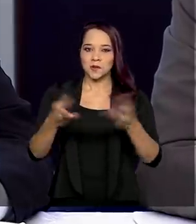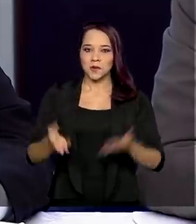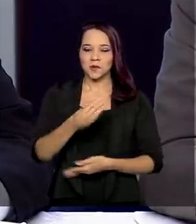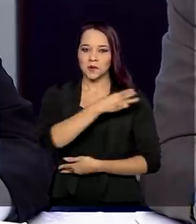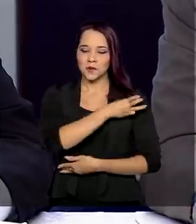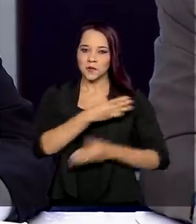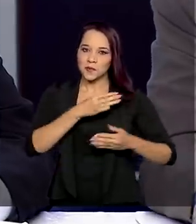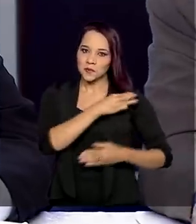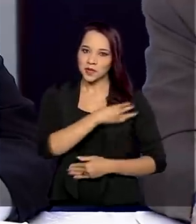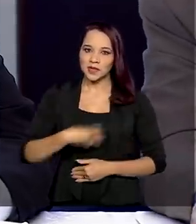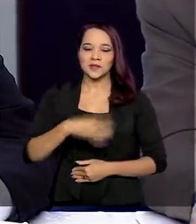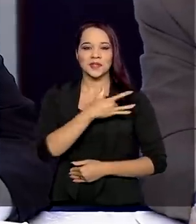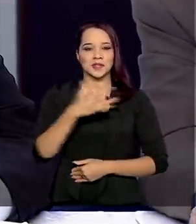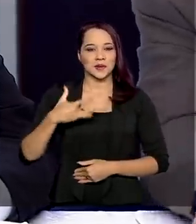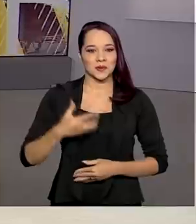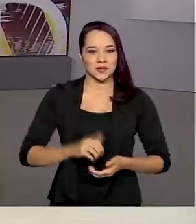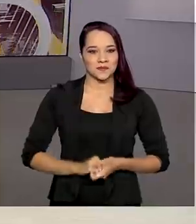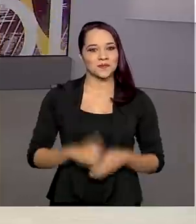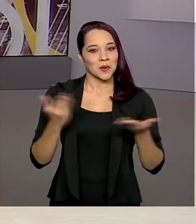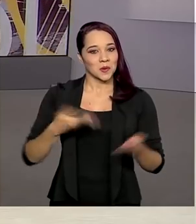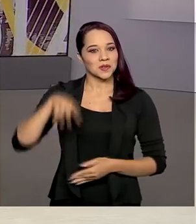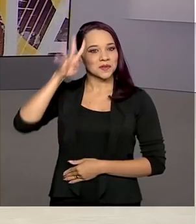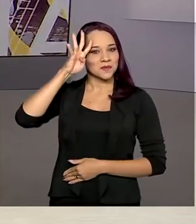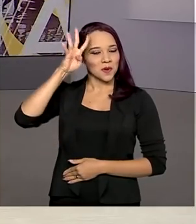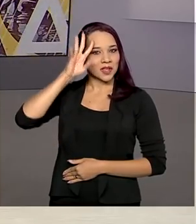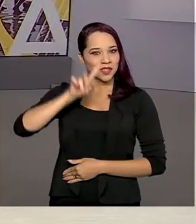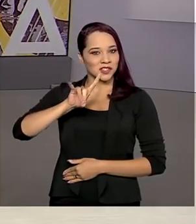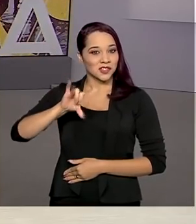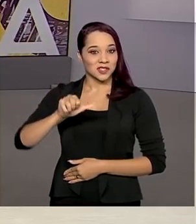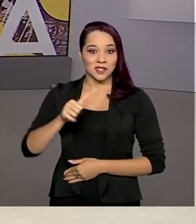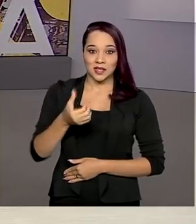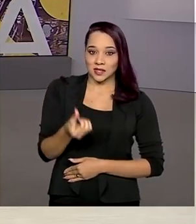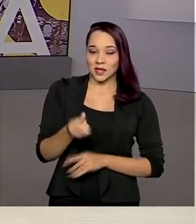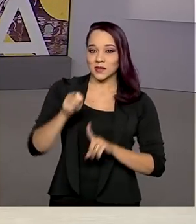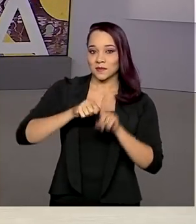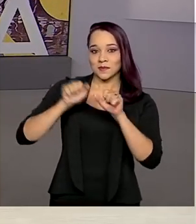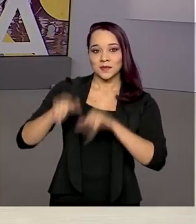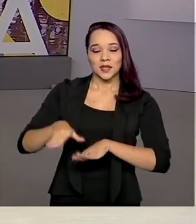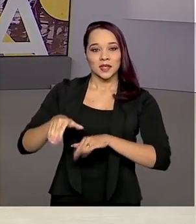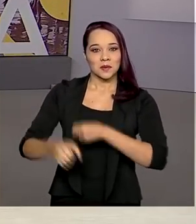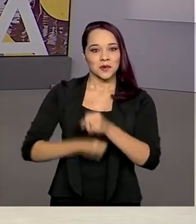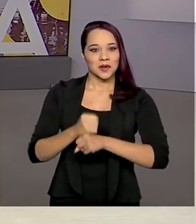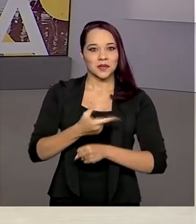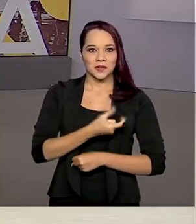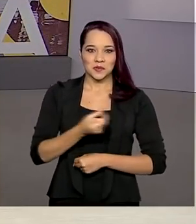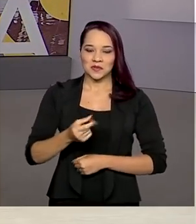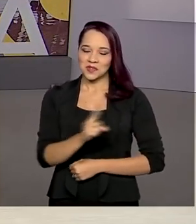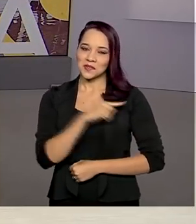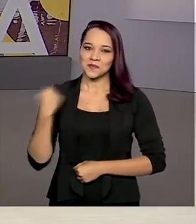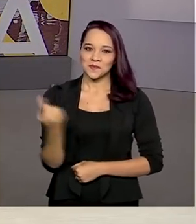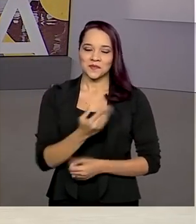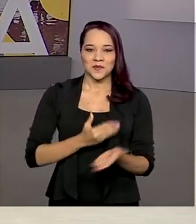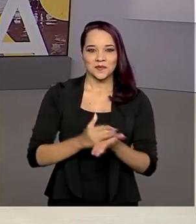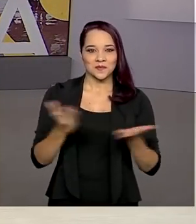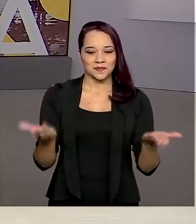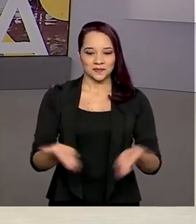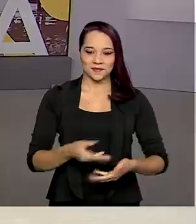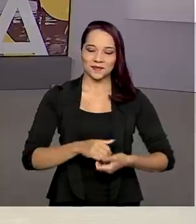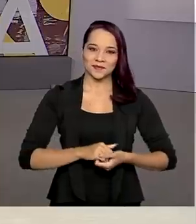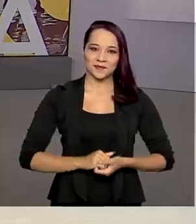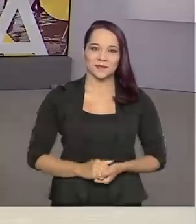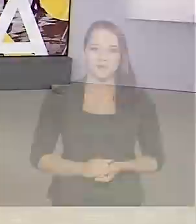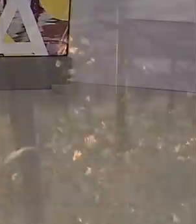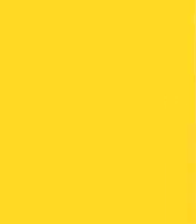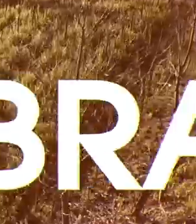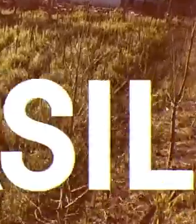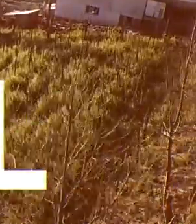ministro da saúde. Hoje é quarta-feira, 16 de setembro de 2020. O Brasil em Dia começa agora.